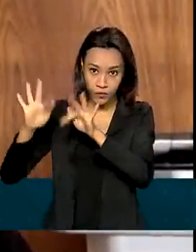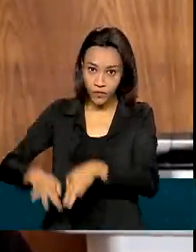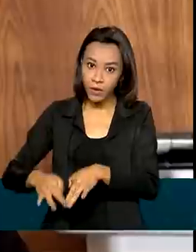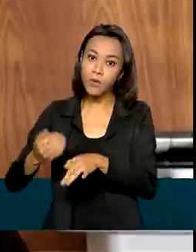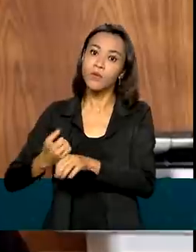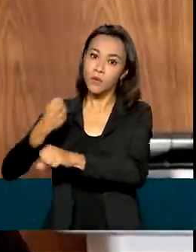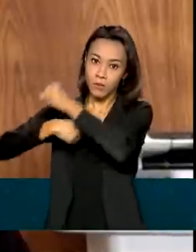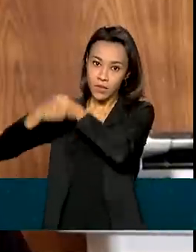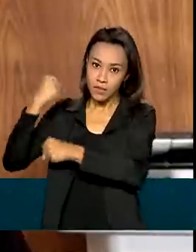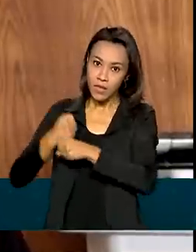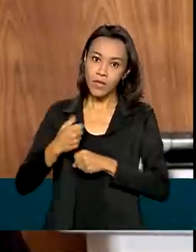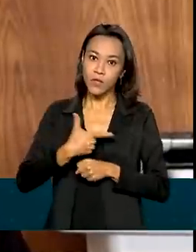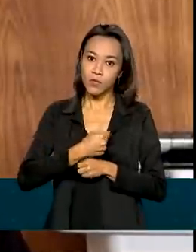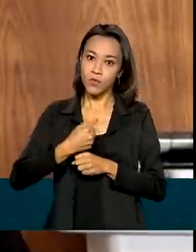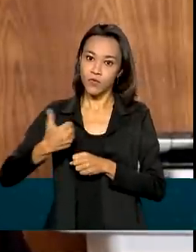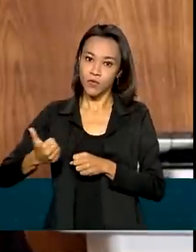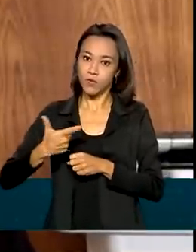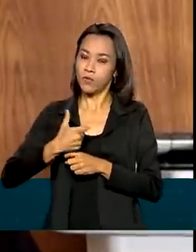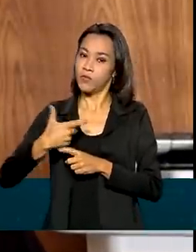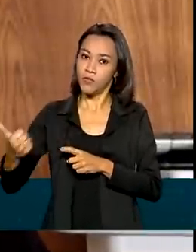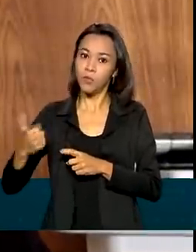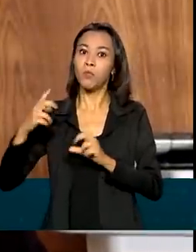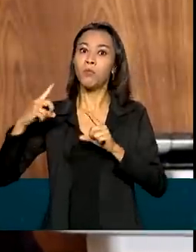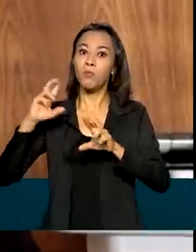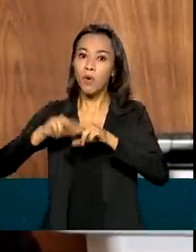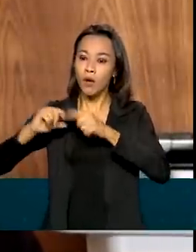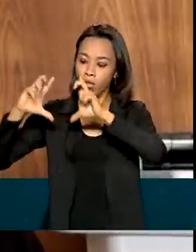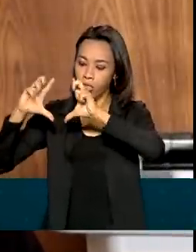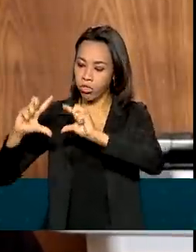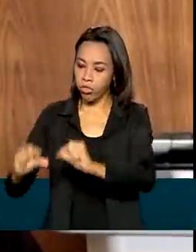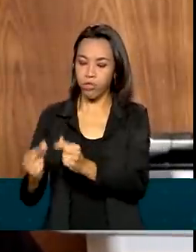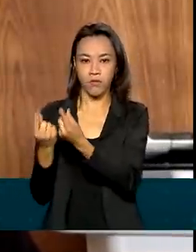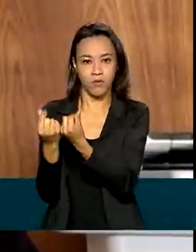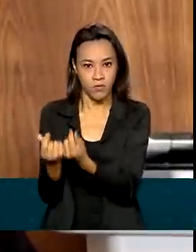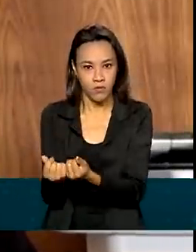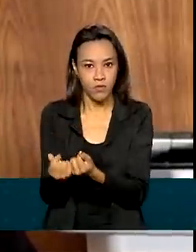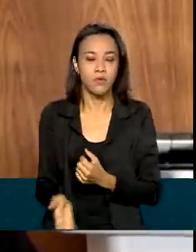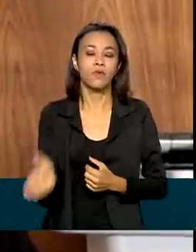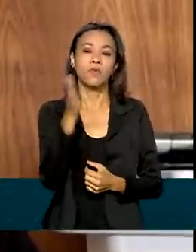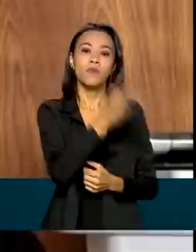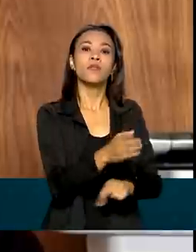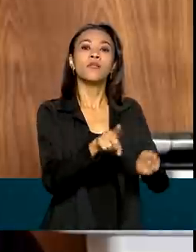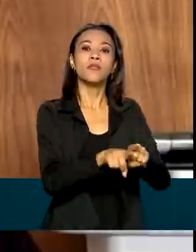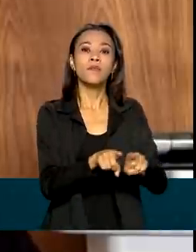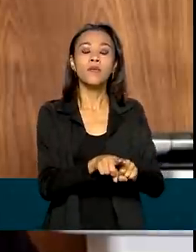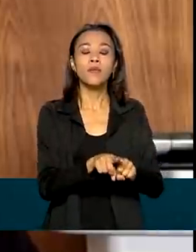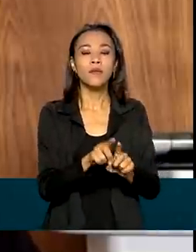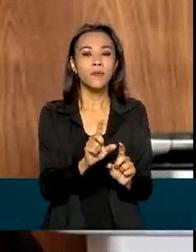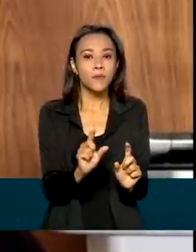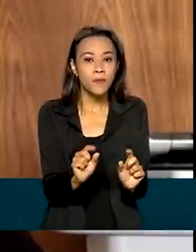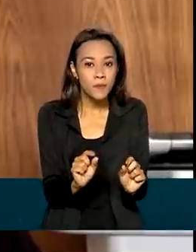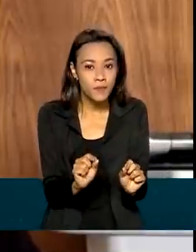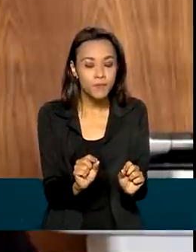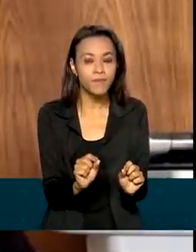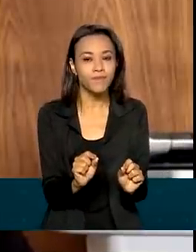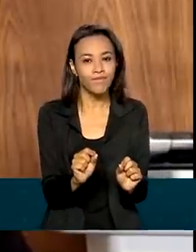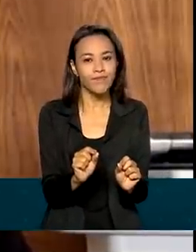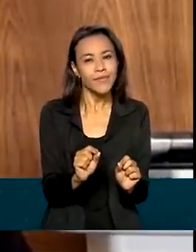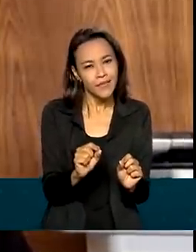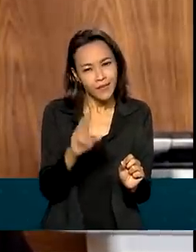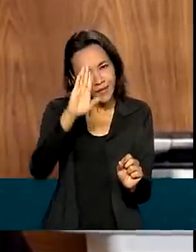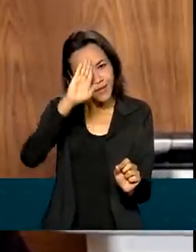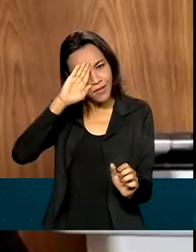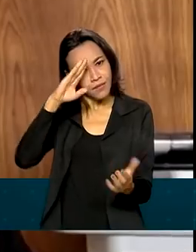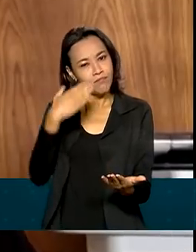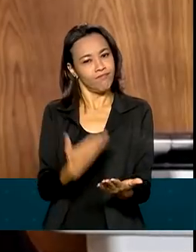dado o esgotamento precoce de recursos e também, sobretudo, pela credibilidade